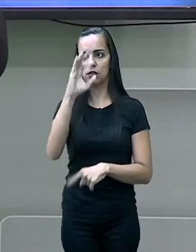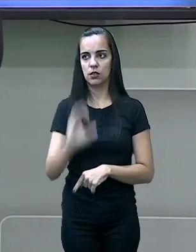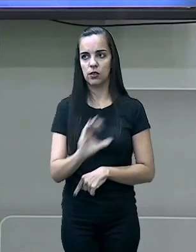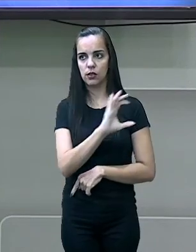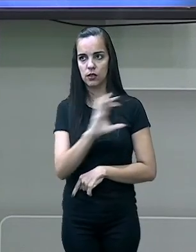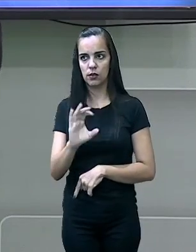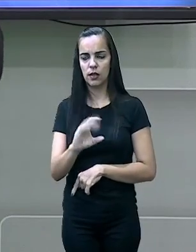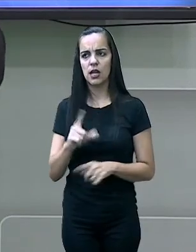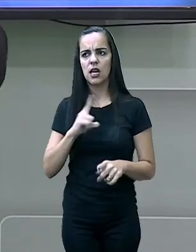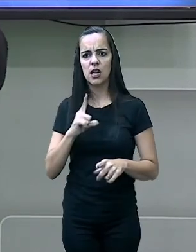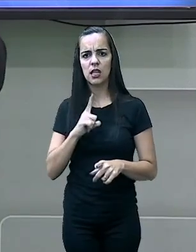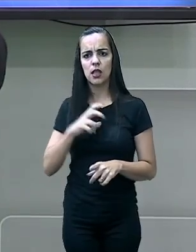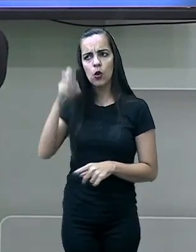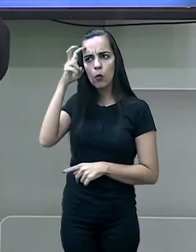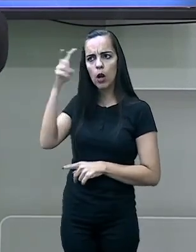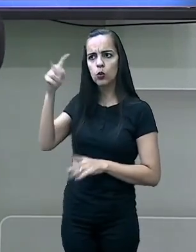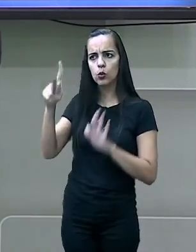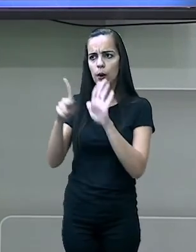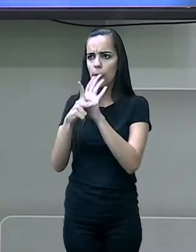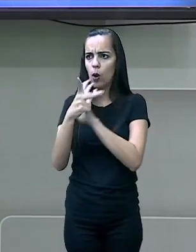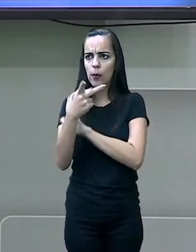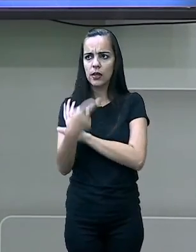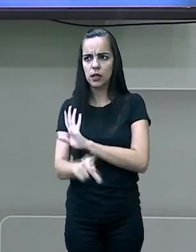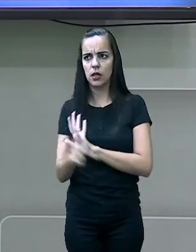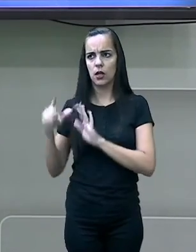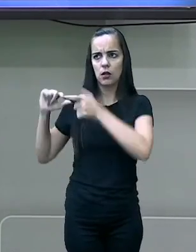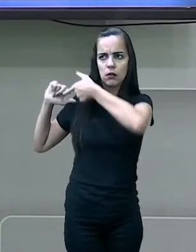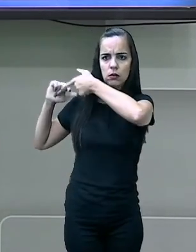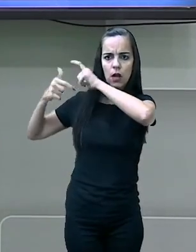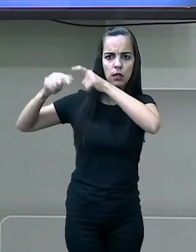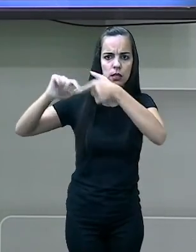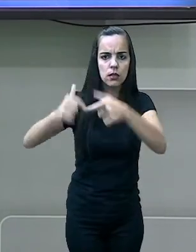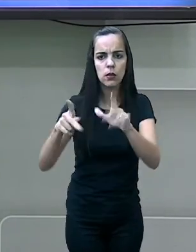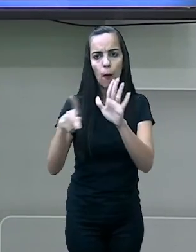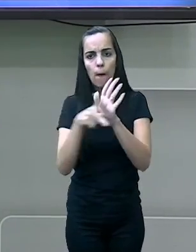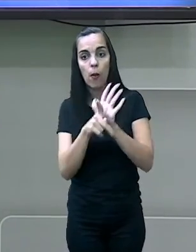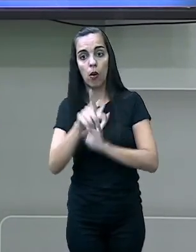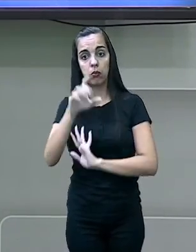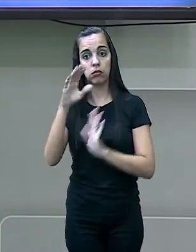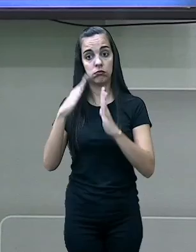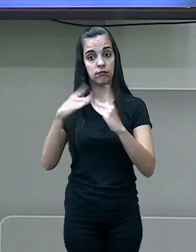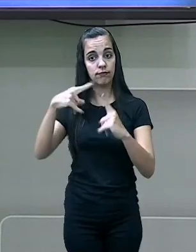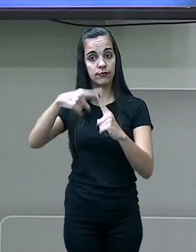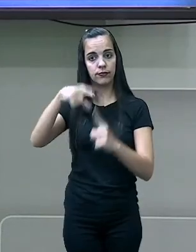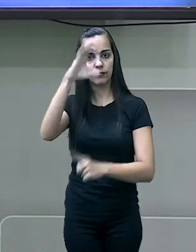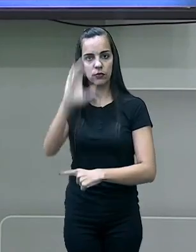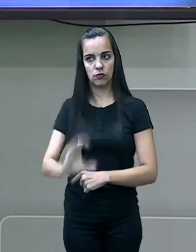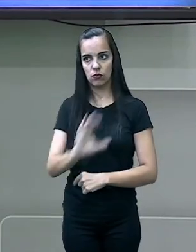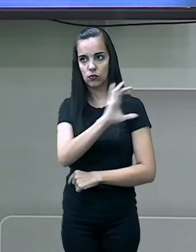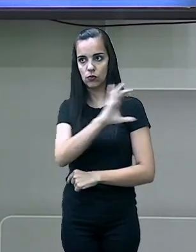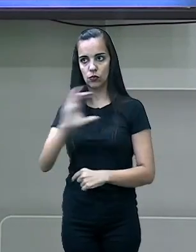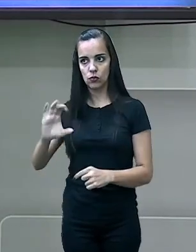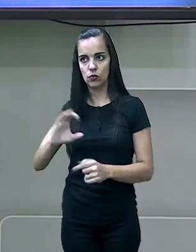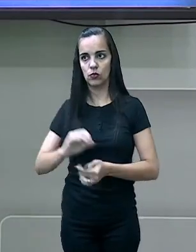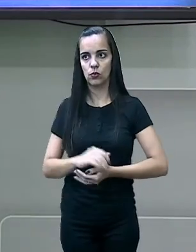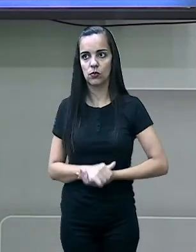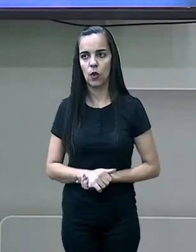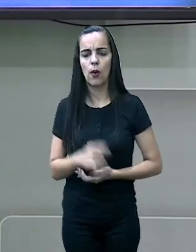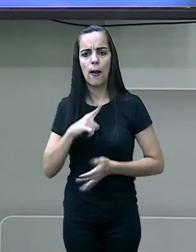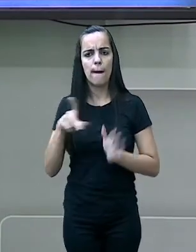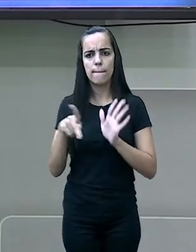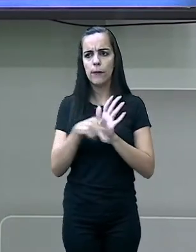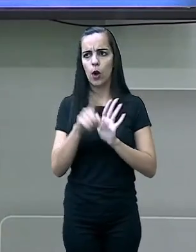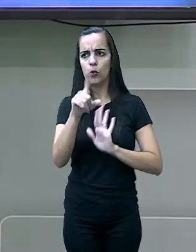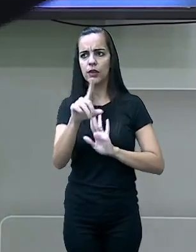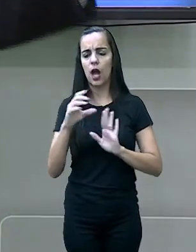cultura em comum? Tem. Qual? A tradição da Igreja Católica. Ok? E tem a sua Constituição.